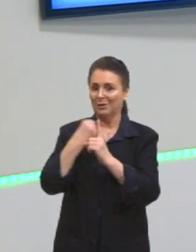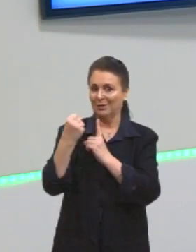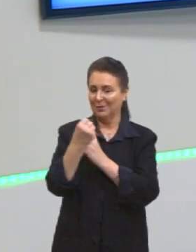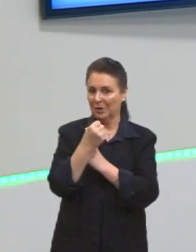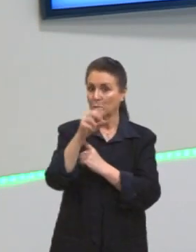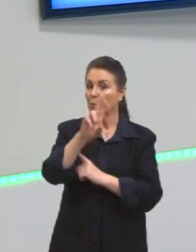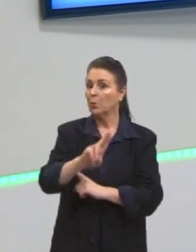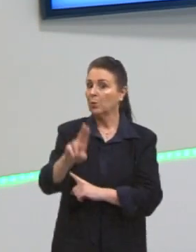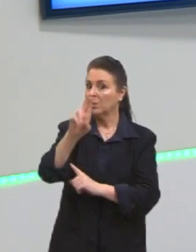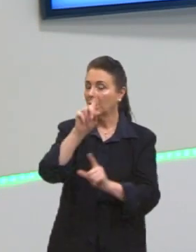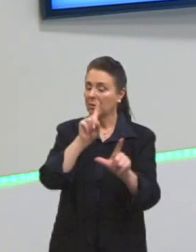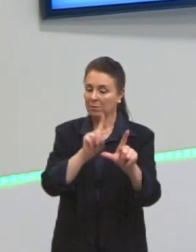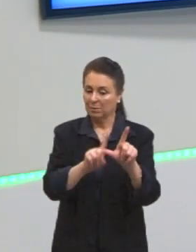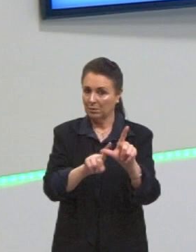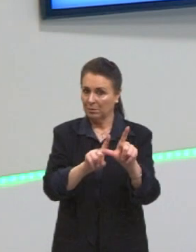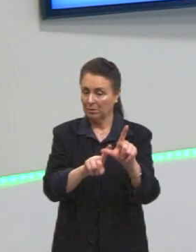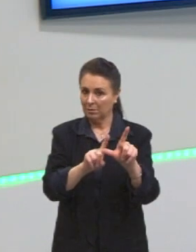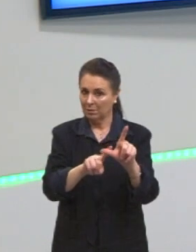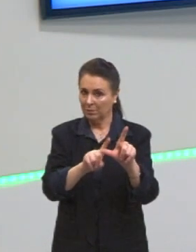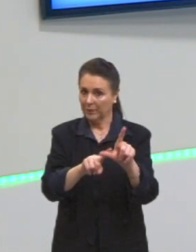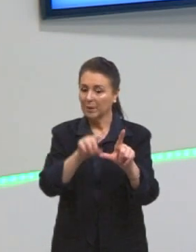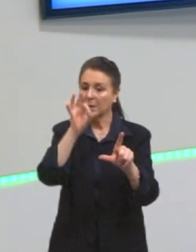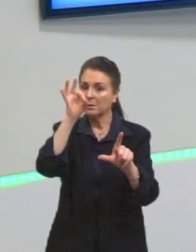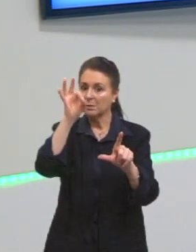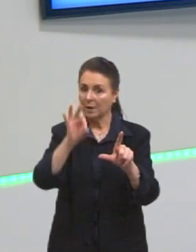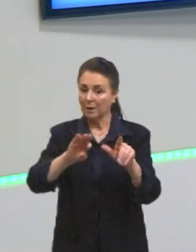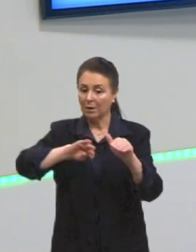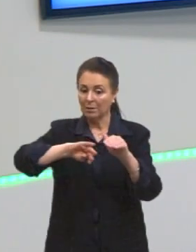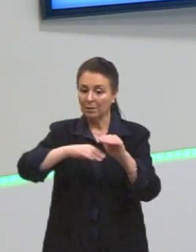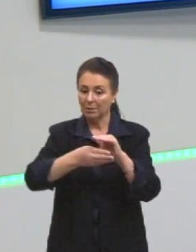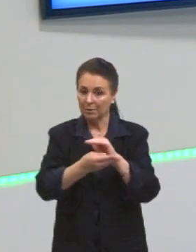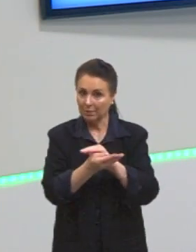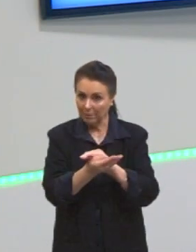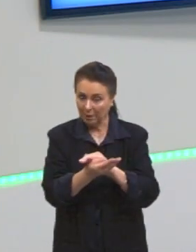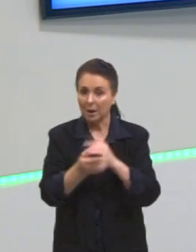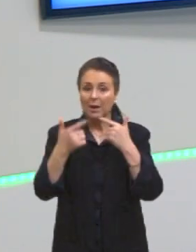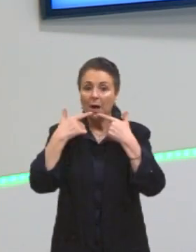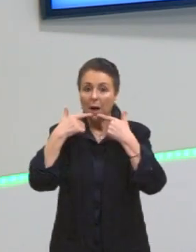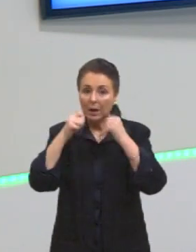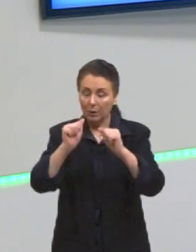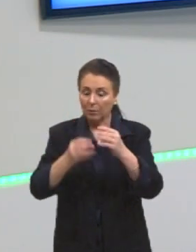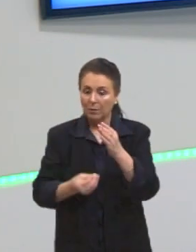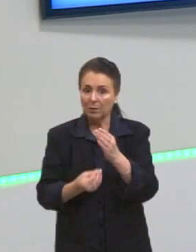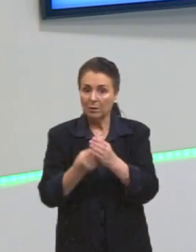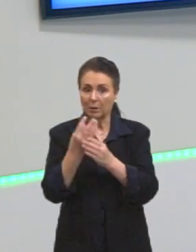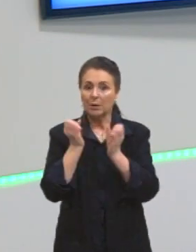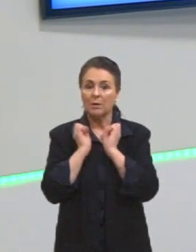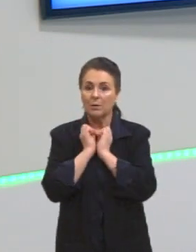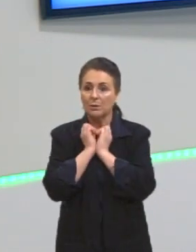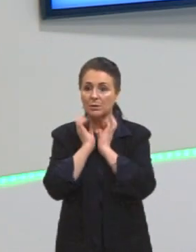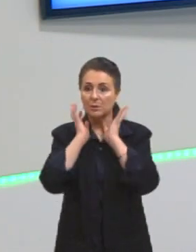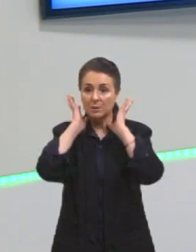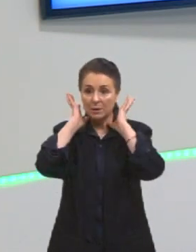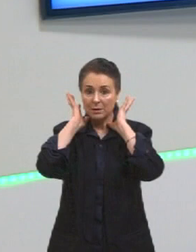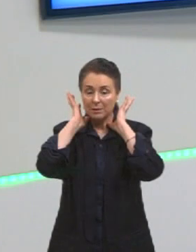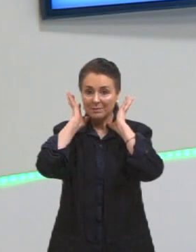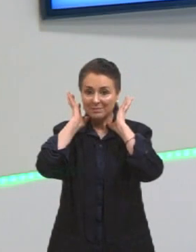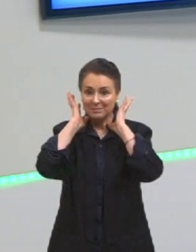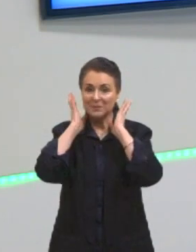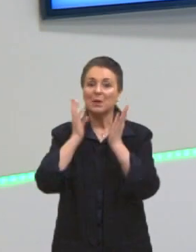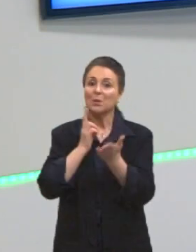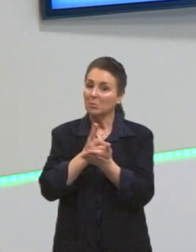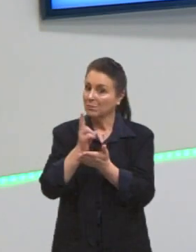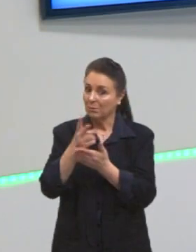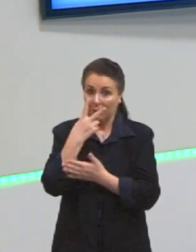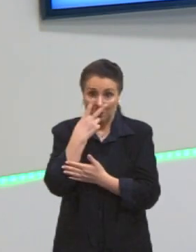grafia adequada, segundo a língua de origem. Então, Shakespeare é, continua sendo